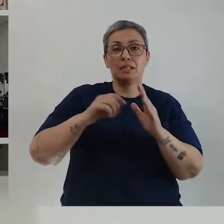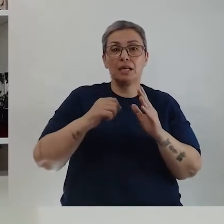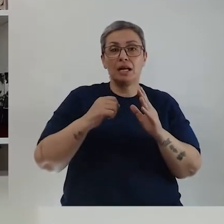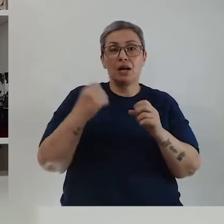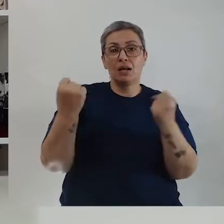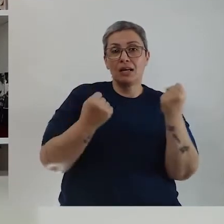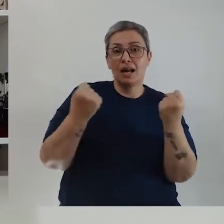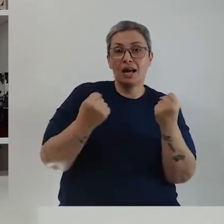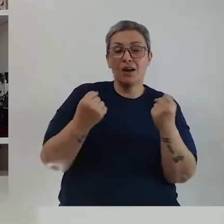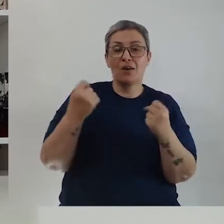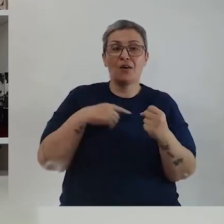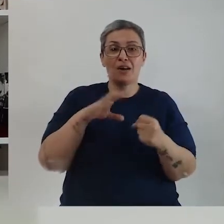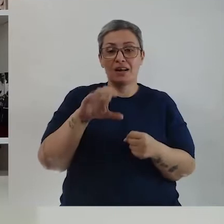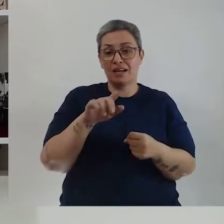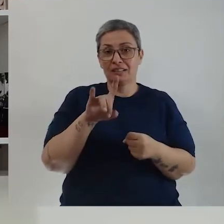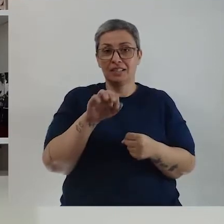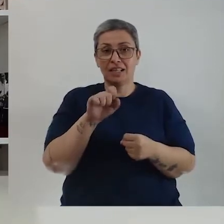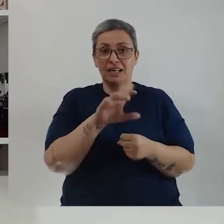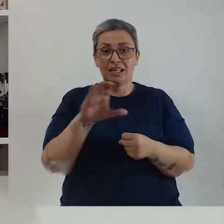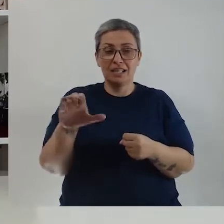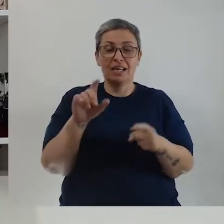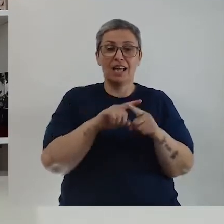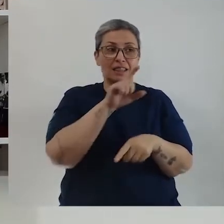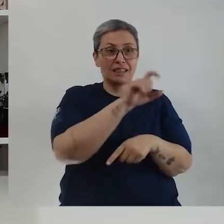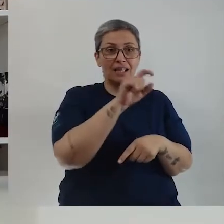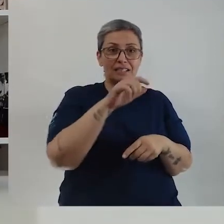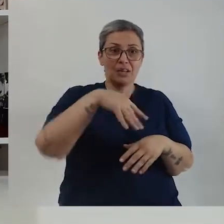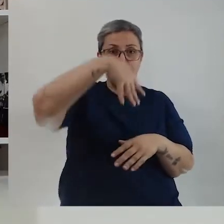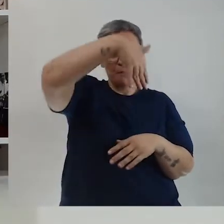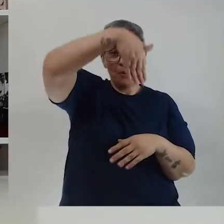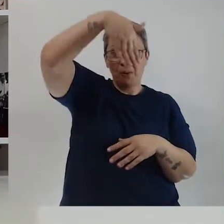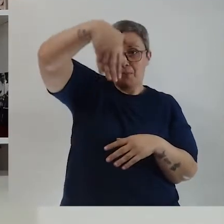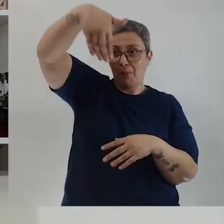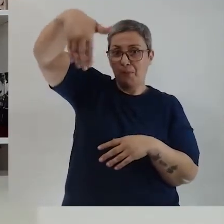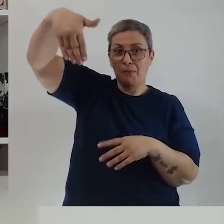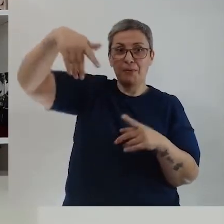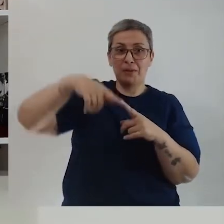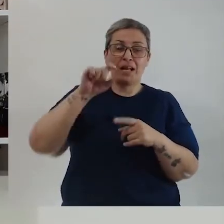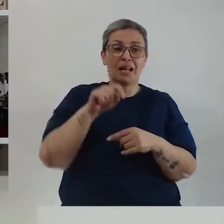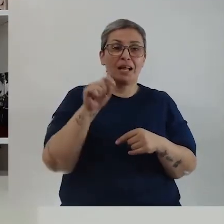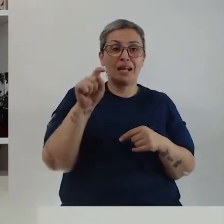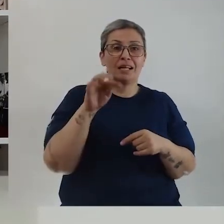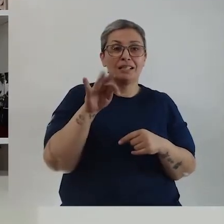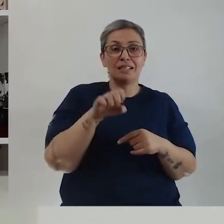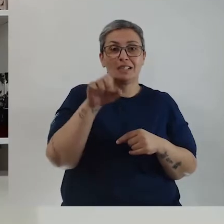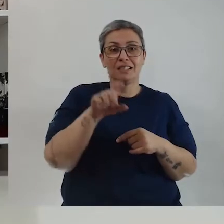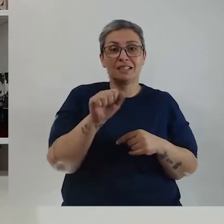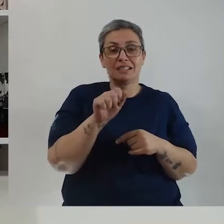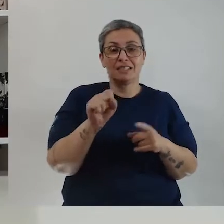os cadiláques no Texas. Tem uns 10 cadiláques que ficam em pés, assim, né? Então eles são bem